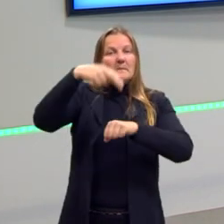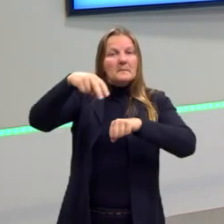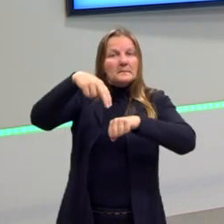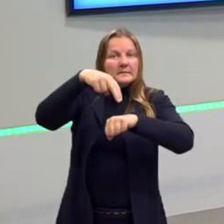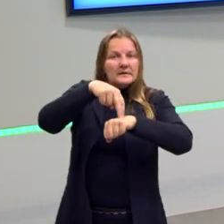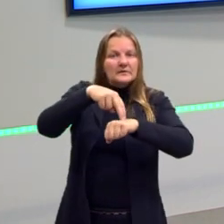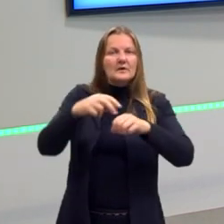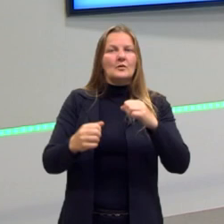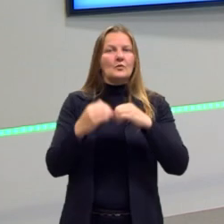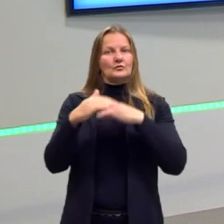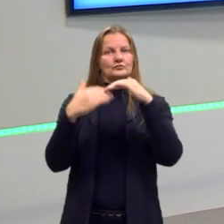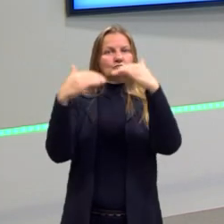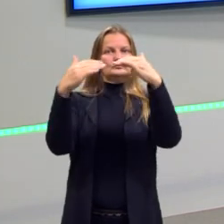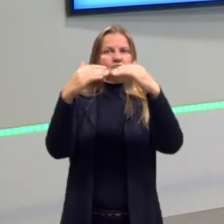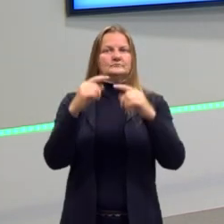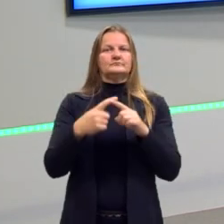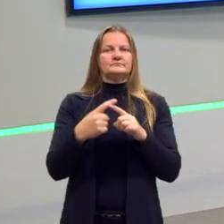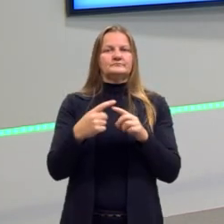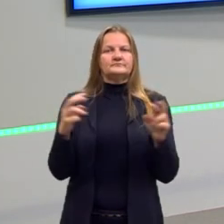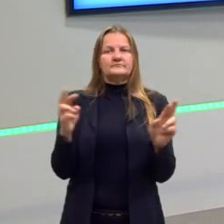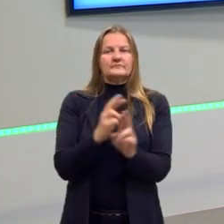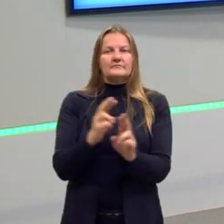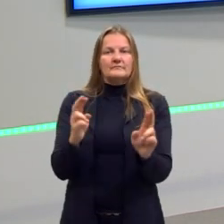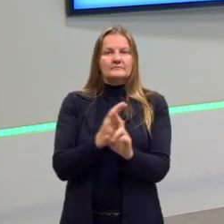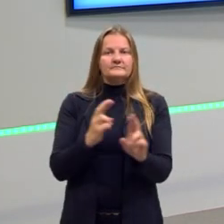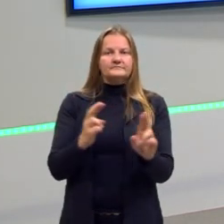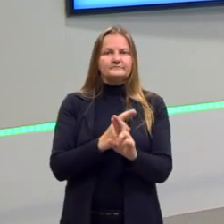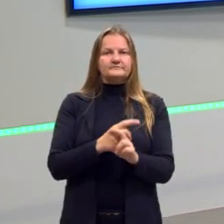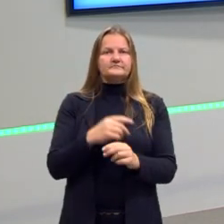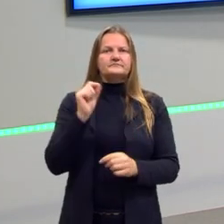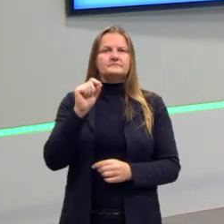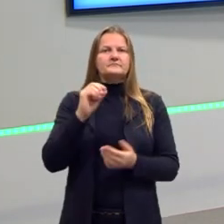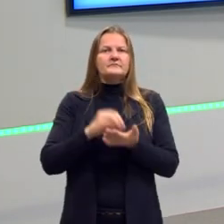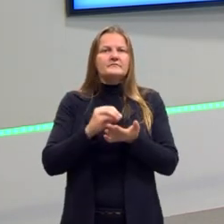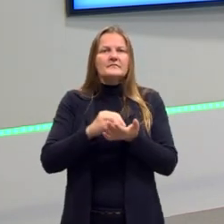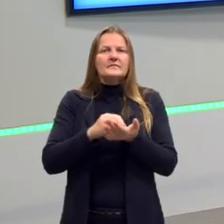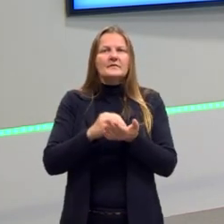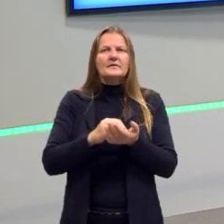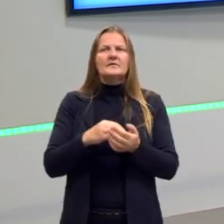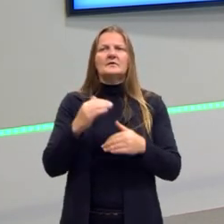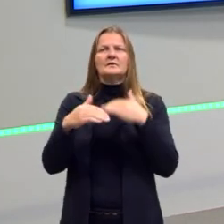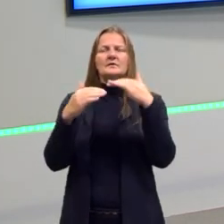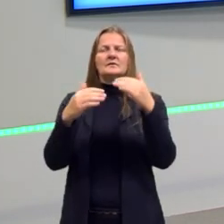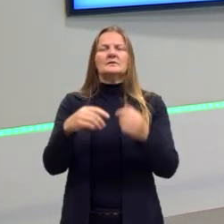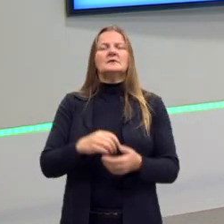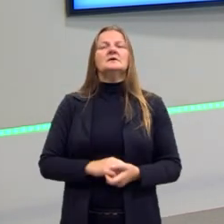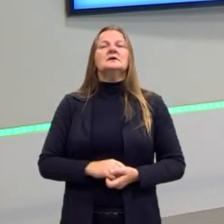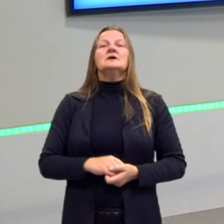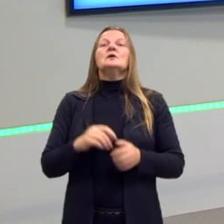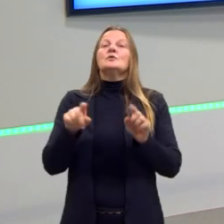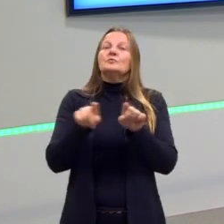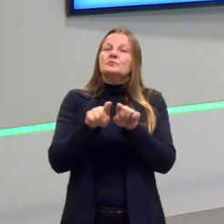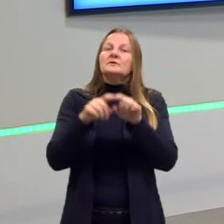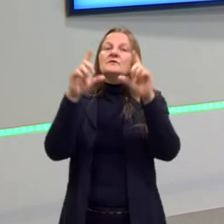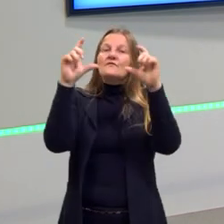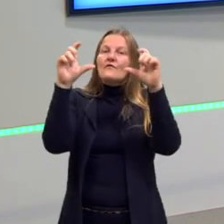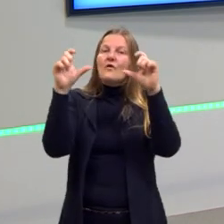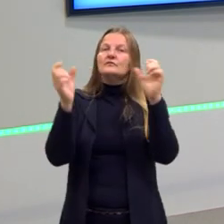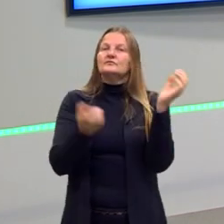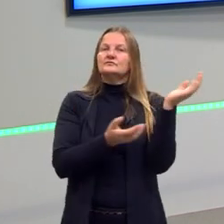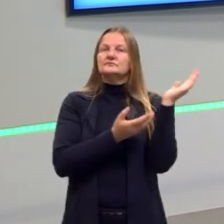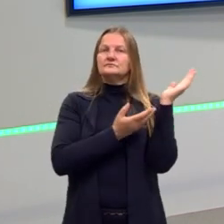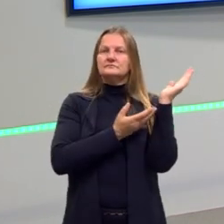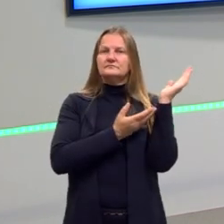desenvolve é um pouco relacionado à questão de necessidade, vai se desenvolvendo, vai pensando. E aí eu trago algumas imagens para